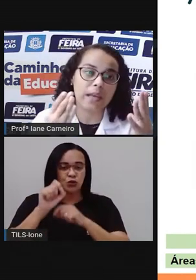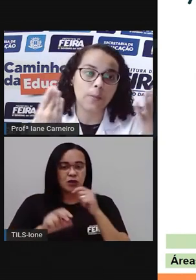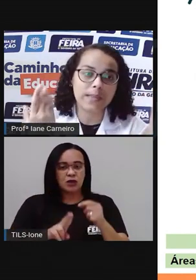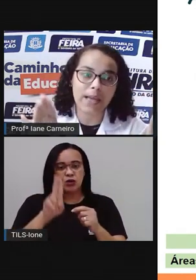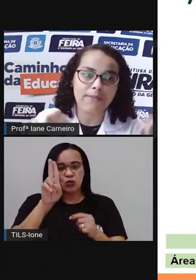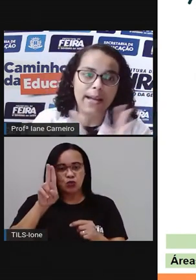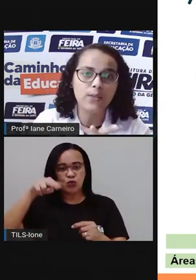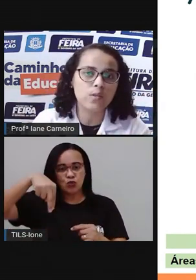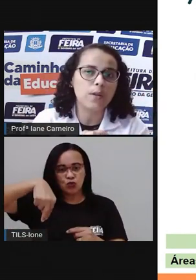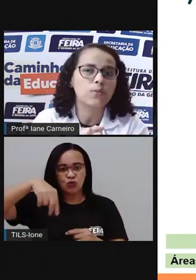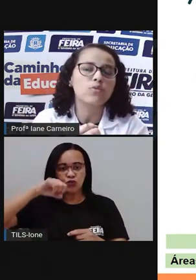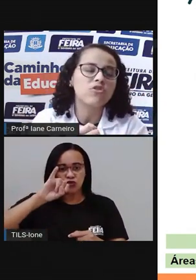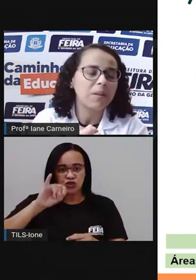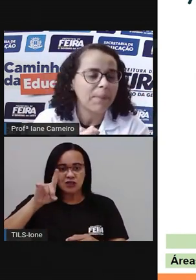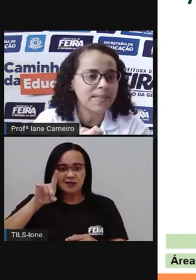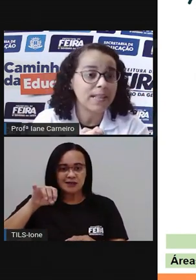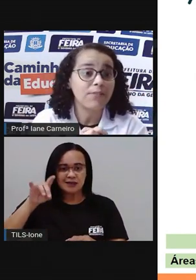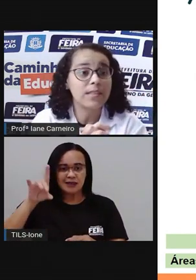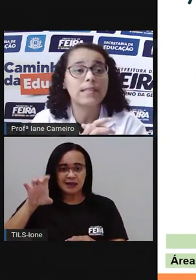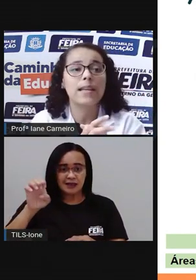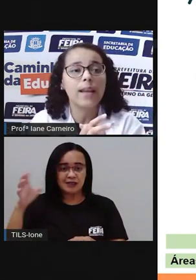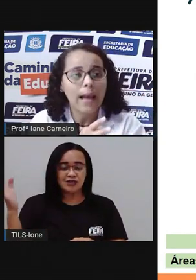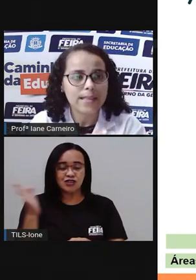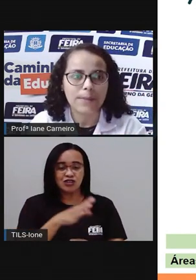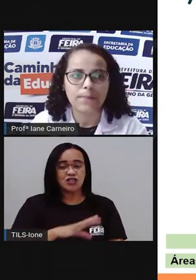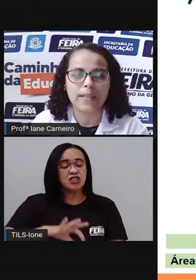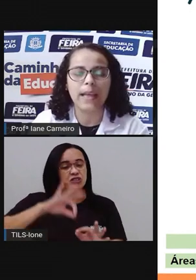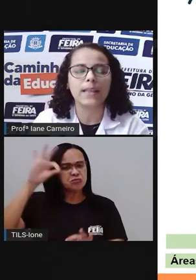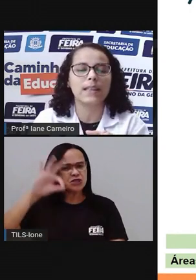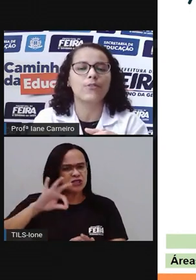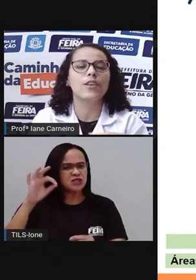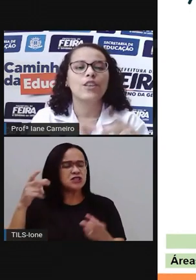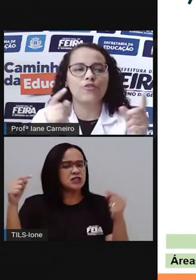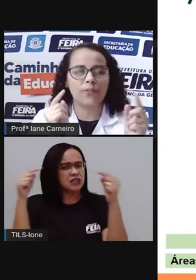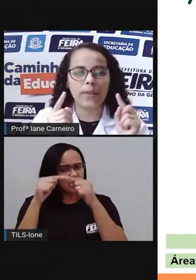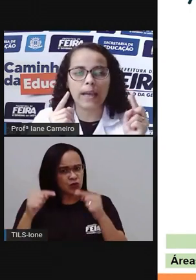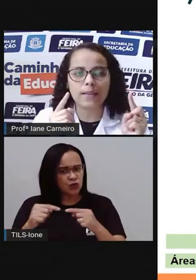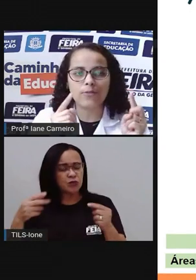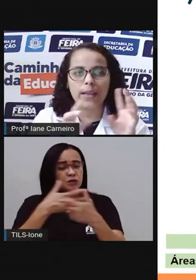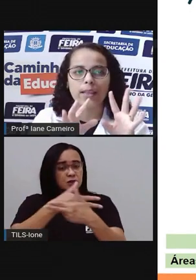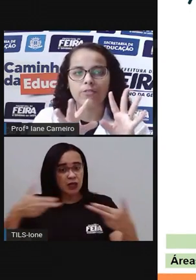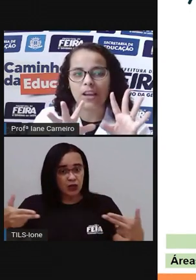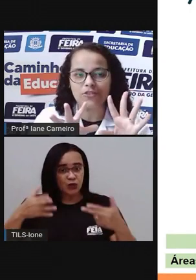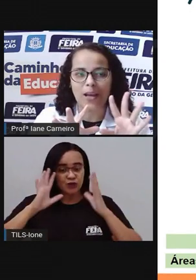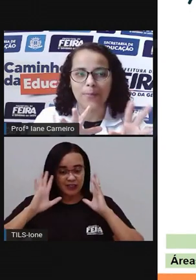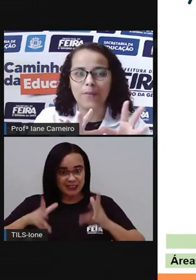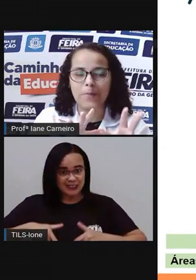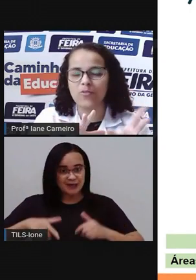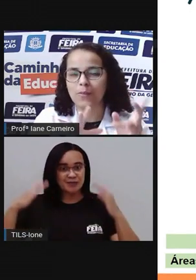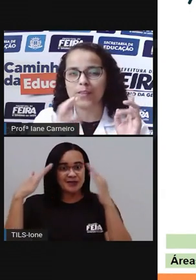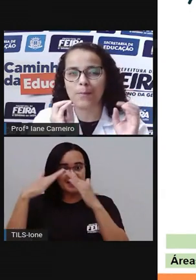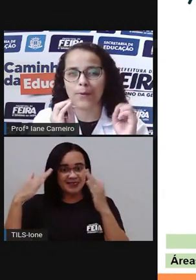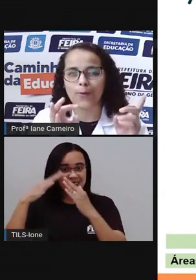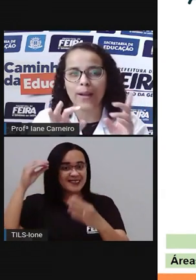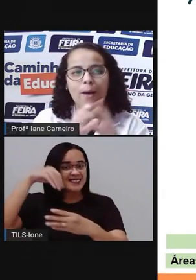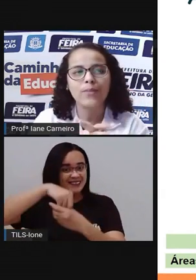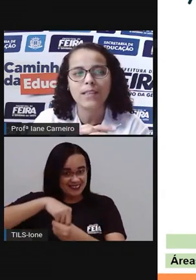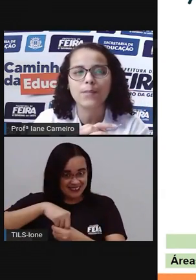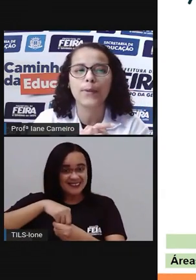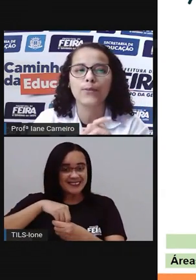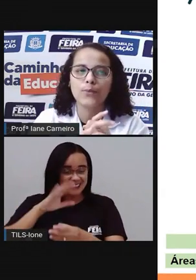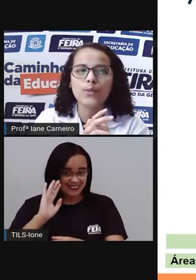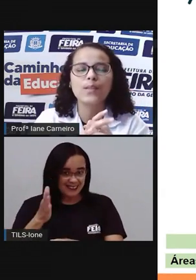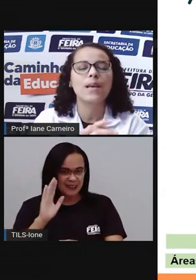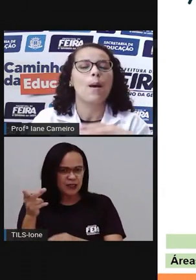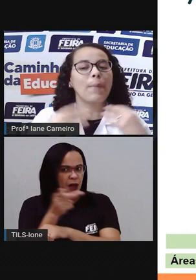gente consegue observar aí nos produtos de limpeza que vocês têm em casa, né? Então já fica atento aí que já já a Pró vai pedir para você procurar um